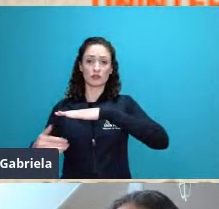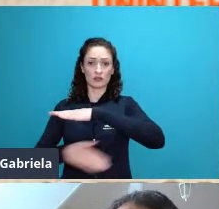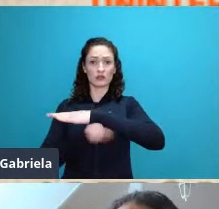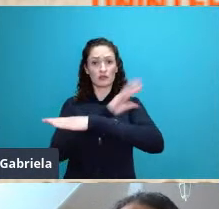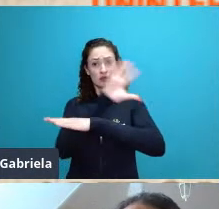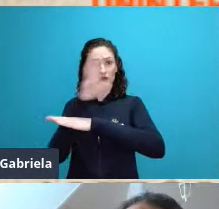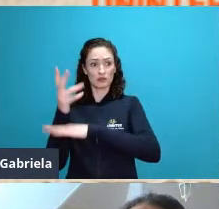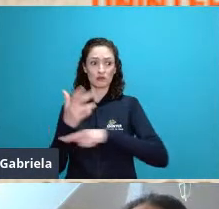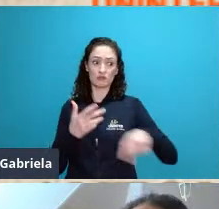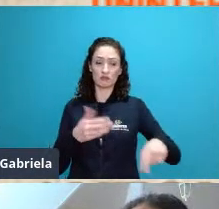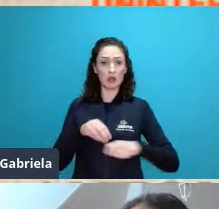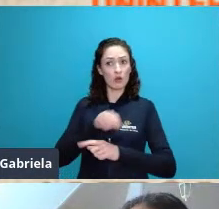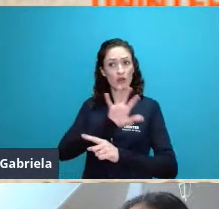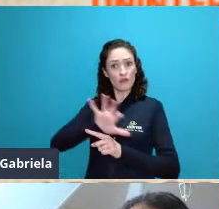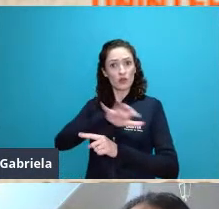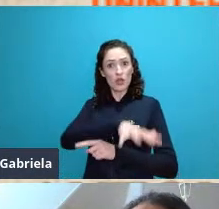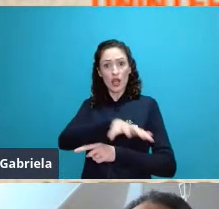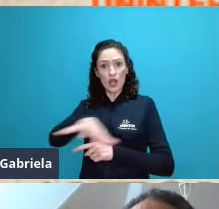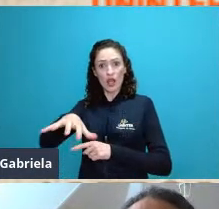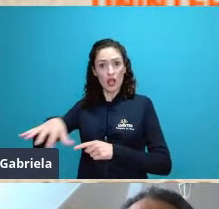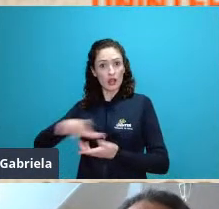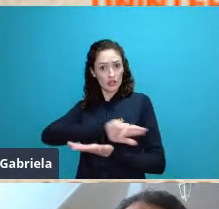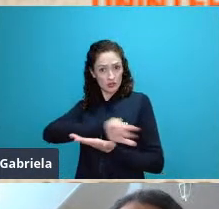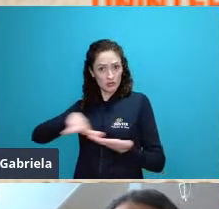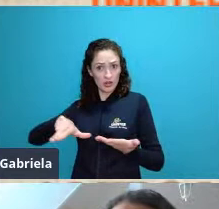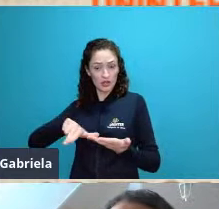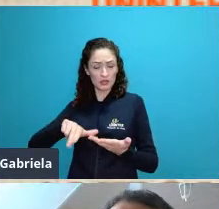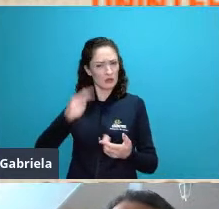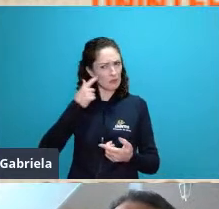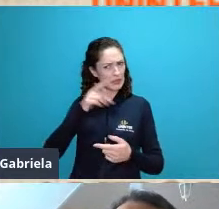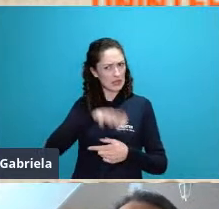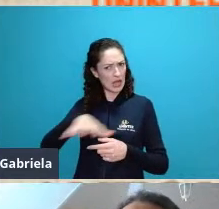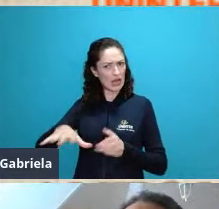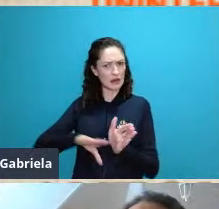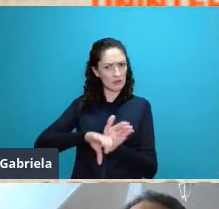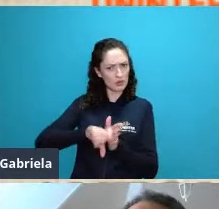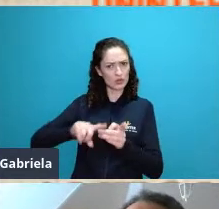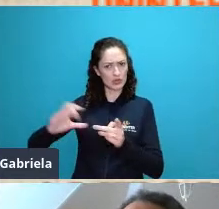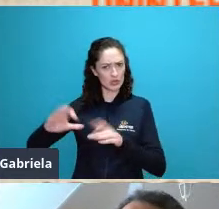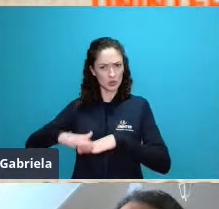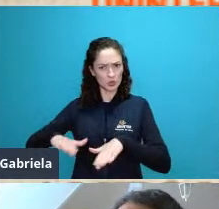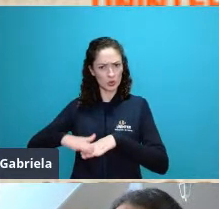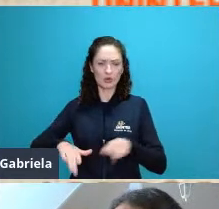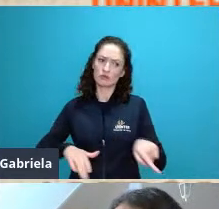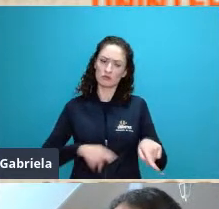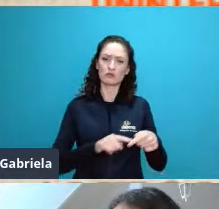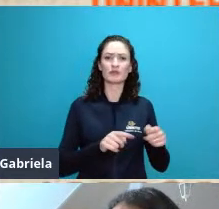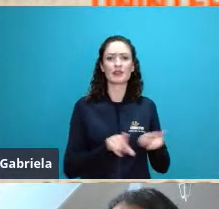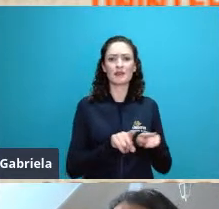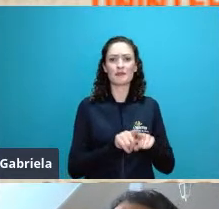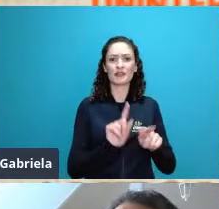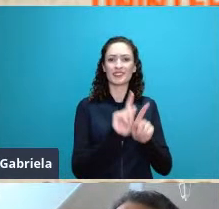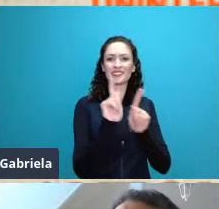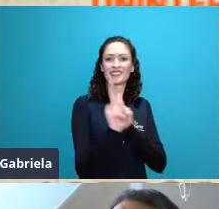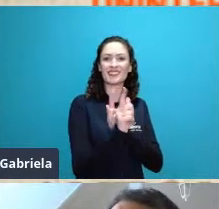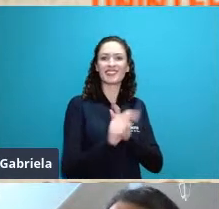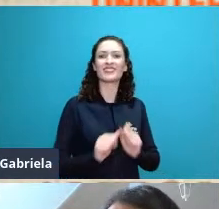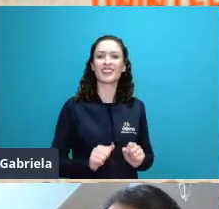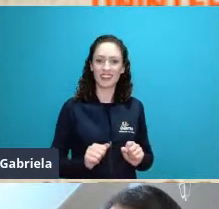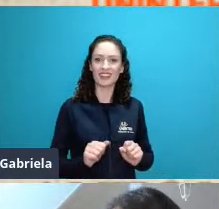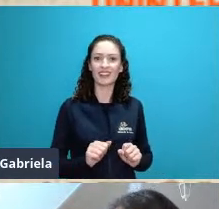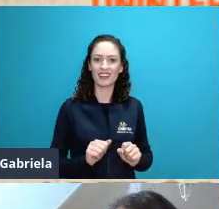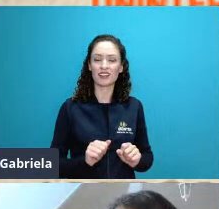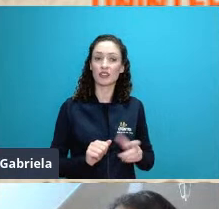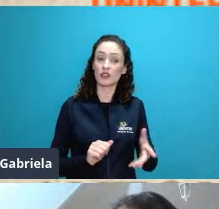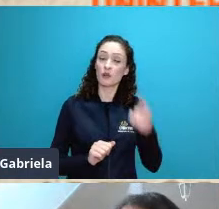geografia na geografia a teoria geral dos sistemas ela se aproxima num primeiro momento com a